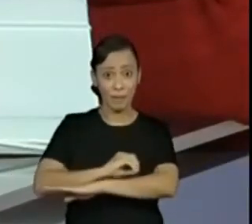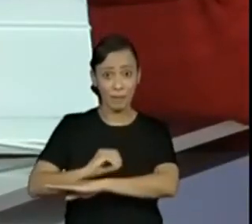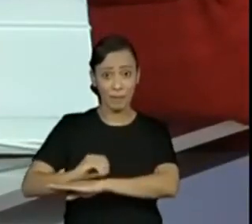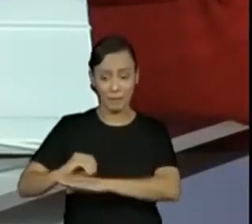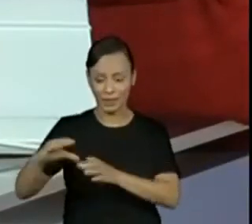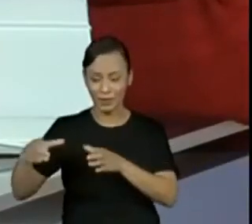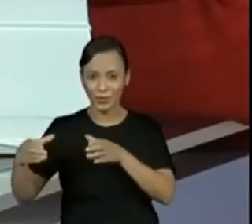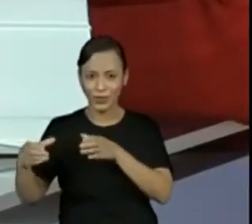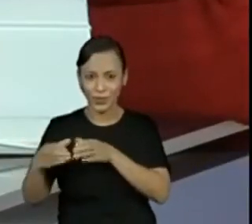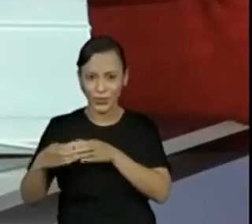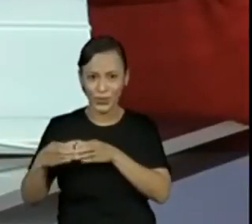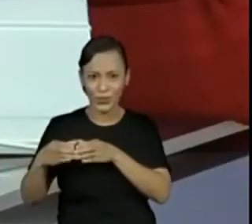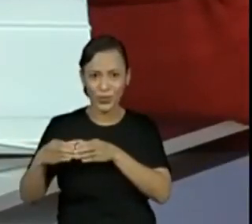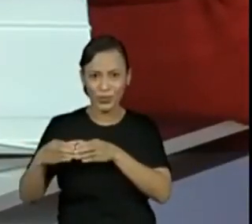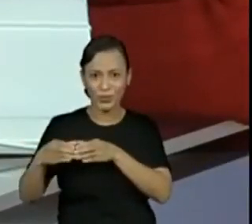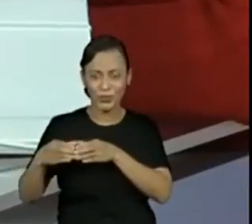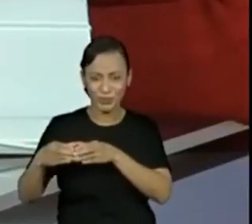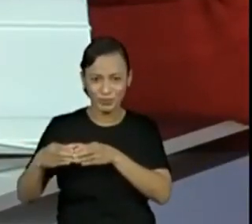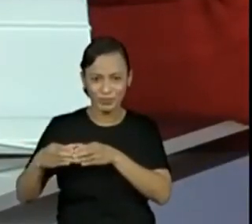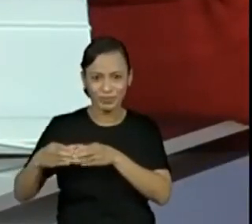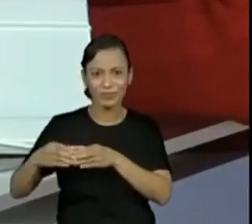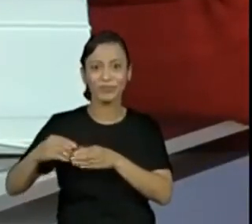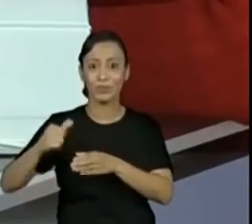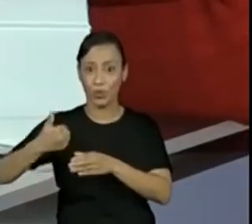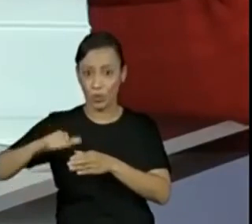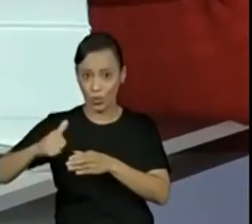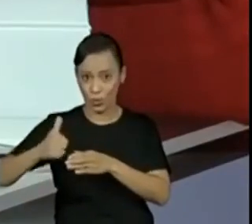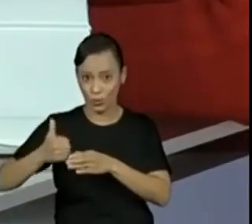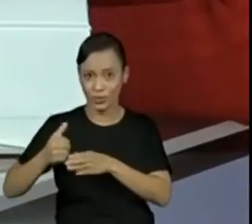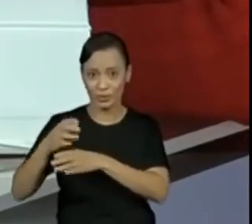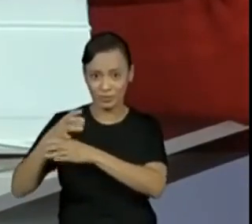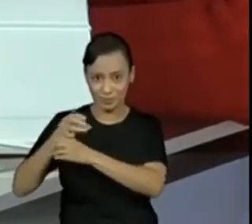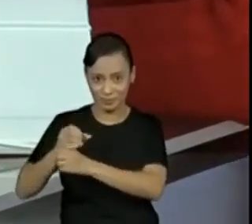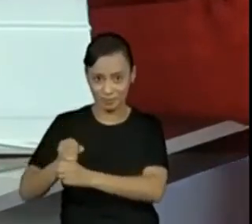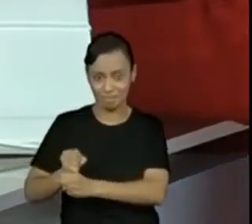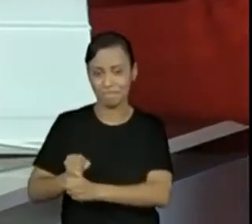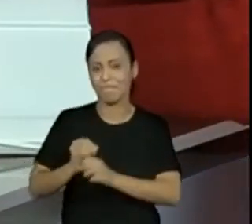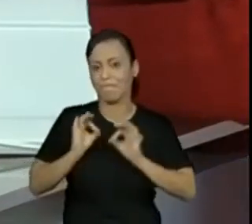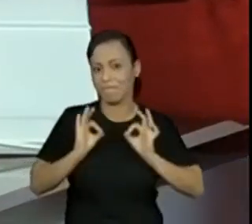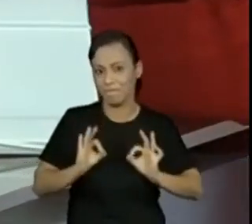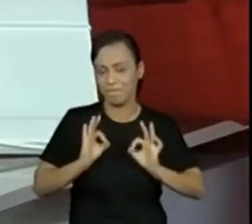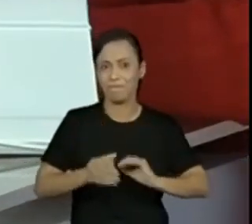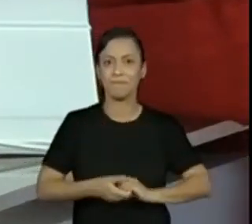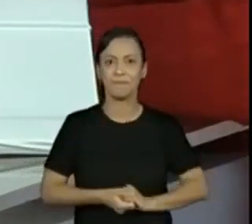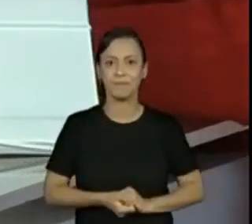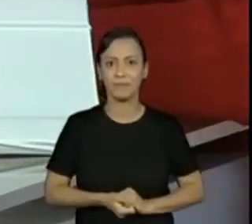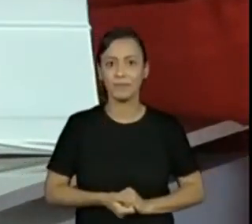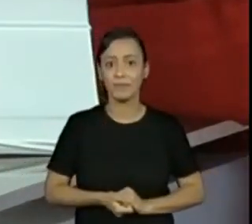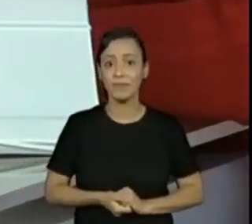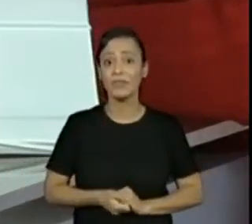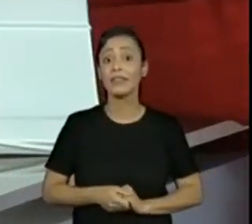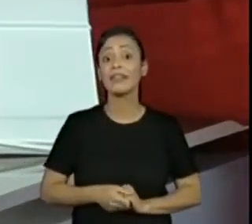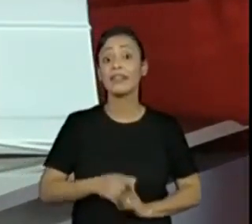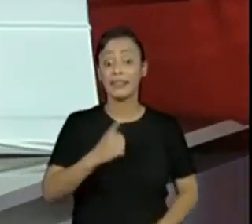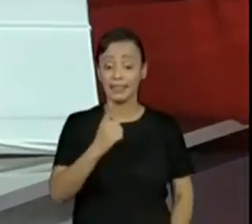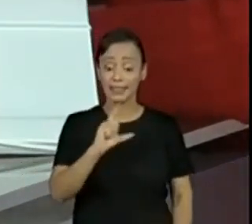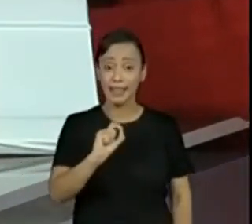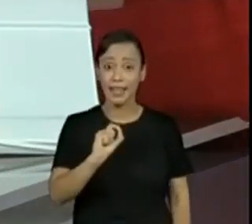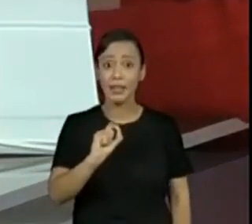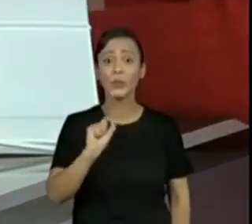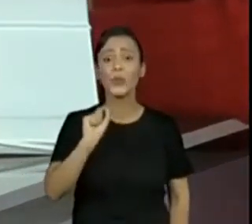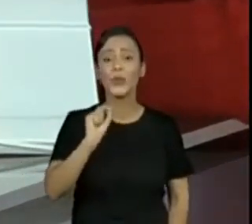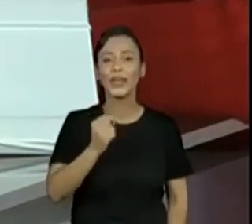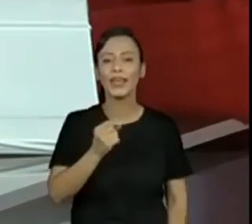duas, três, quatro, cinco, seis, sete, oito, nove, dez, uma dezena. E mais uma unidade,